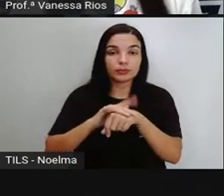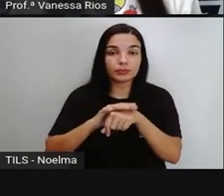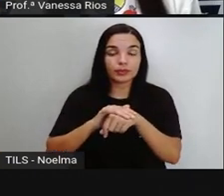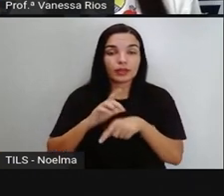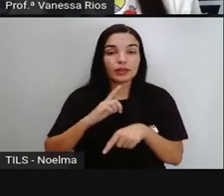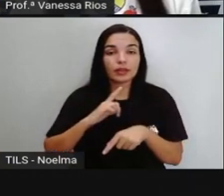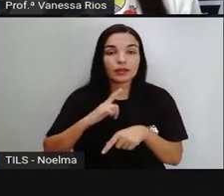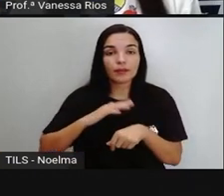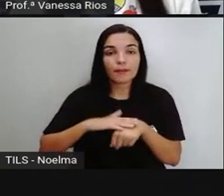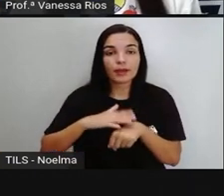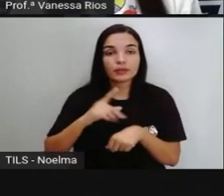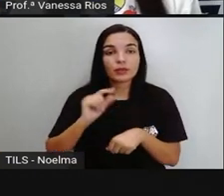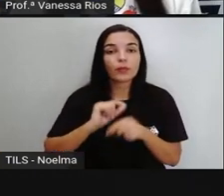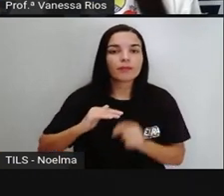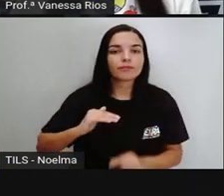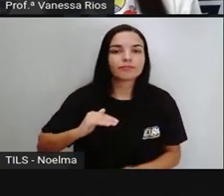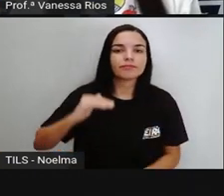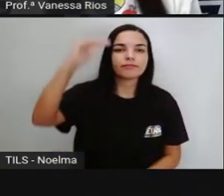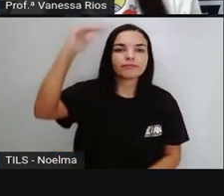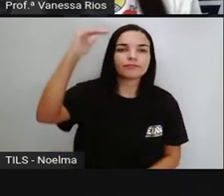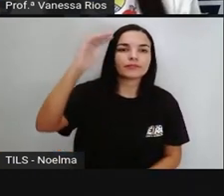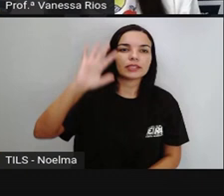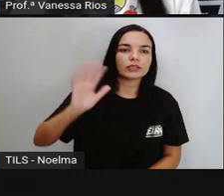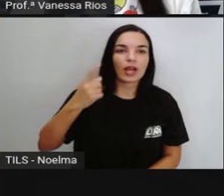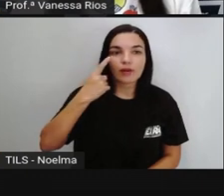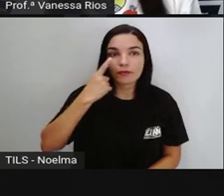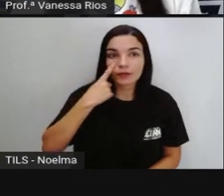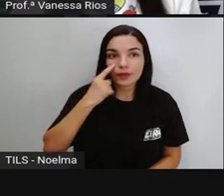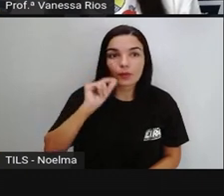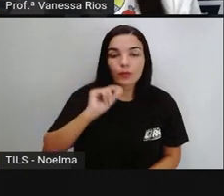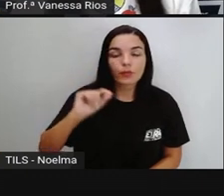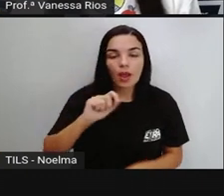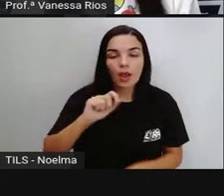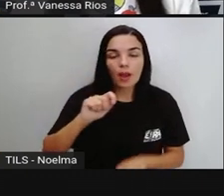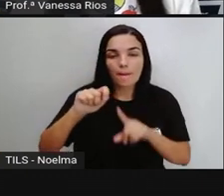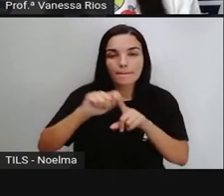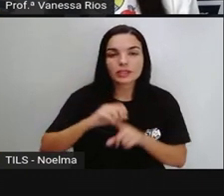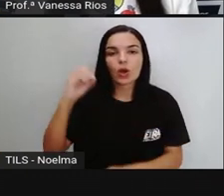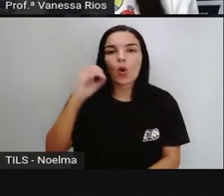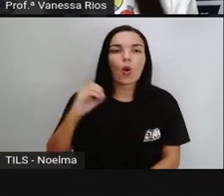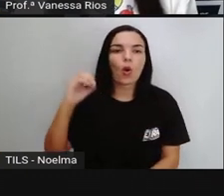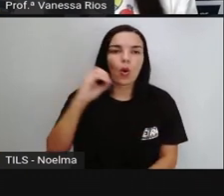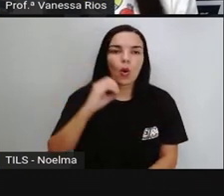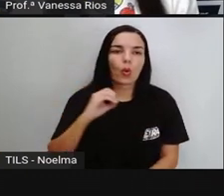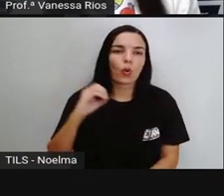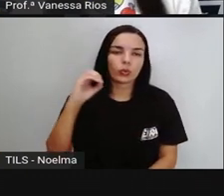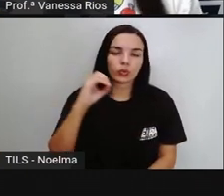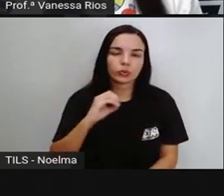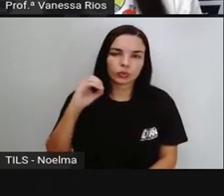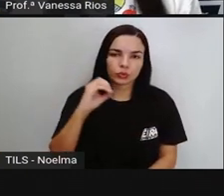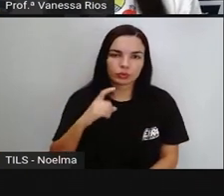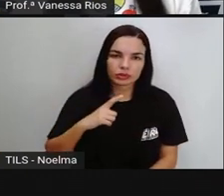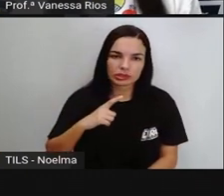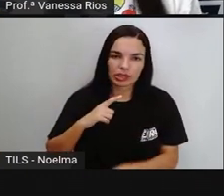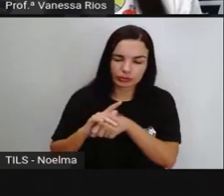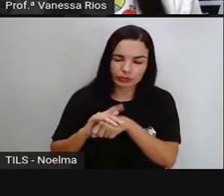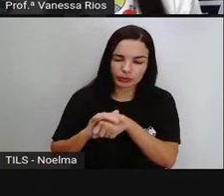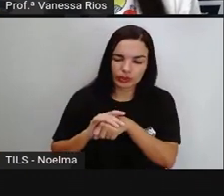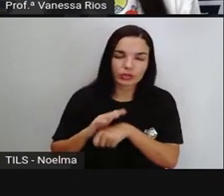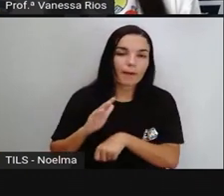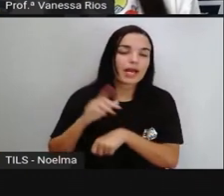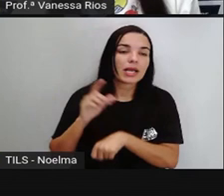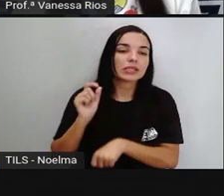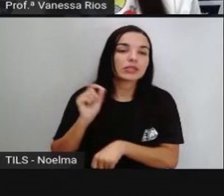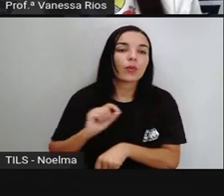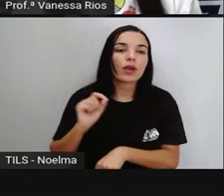observar pela coluna maior. E a gente já vai identificar aqui o mês que teve estudantes, né, que mais adoeceram aí com